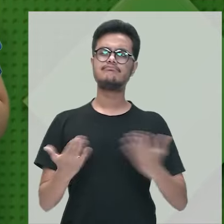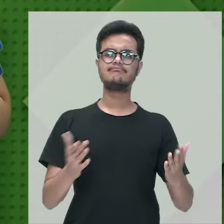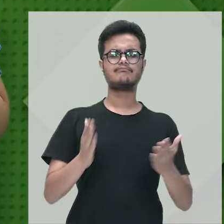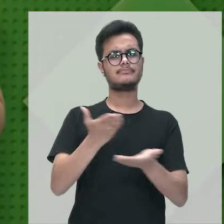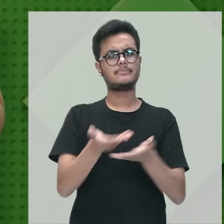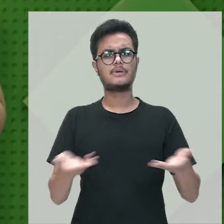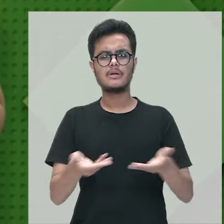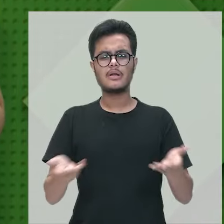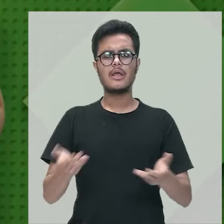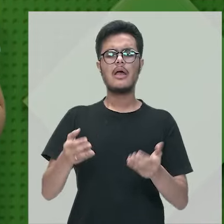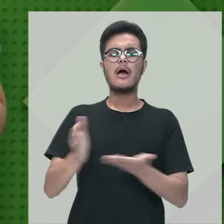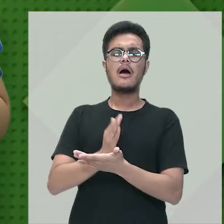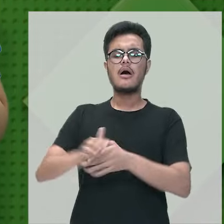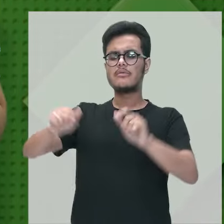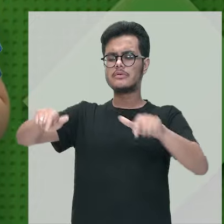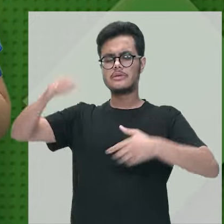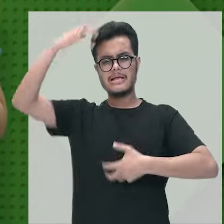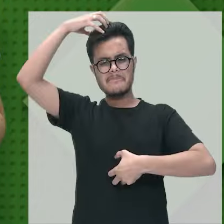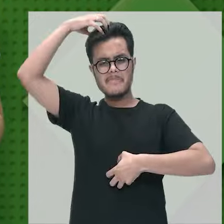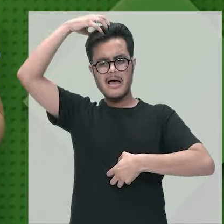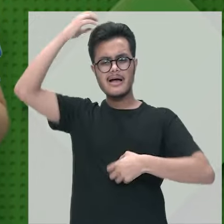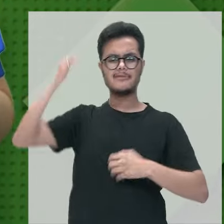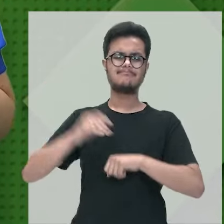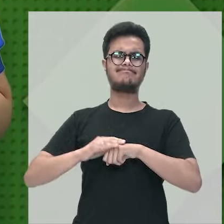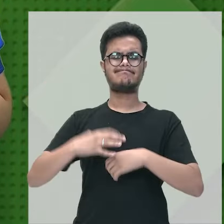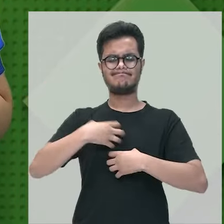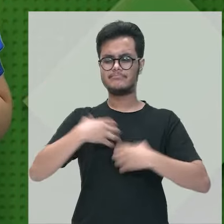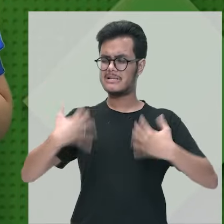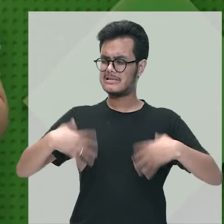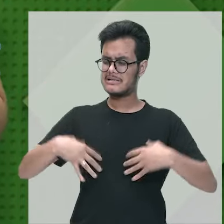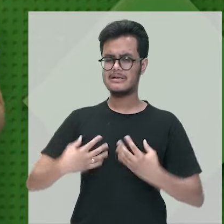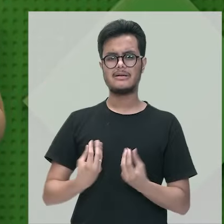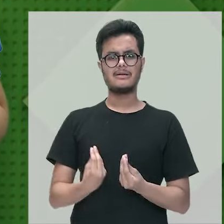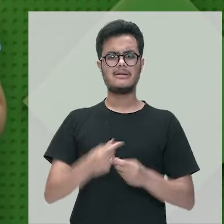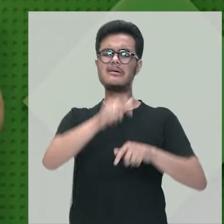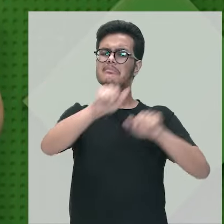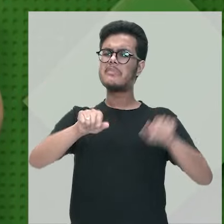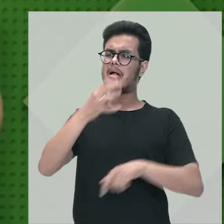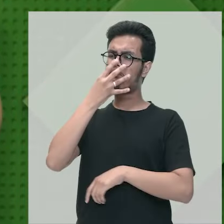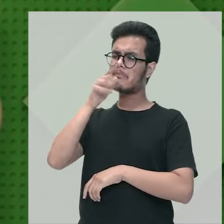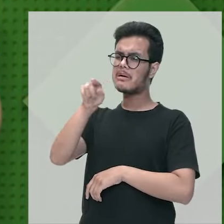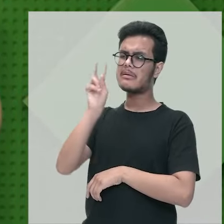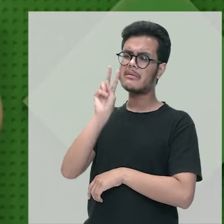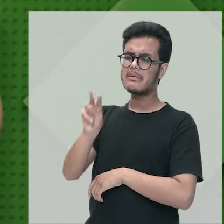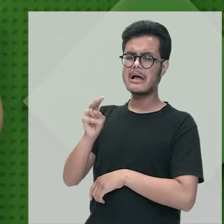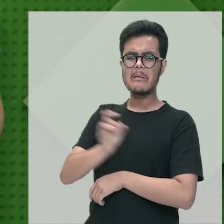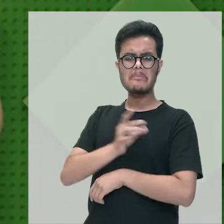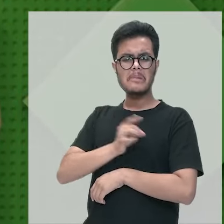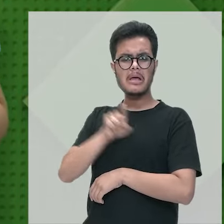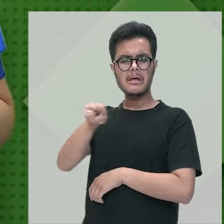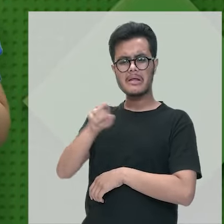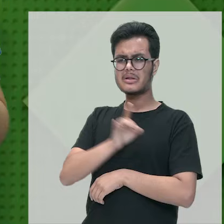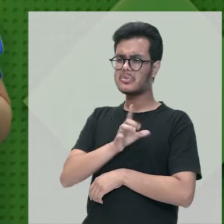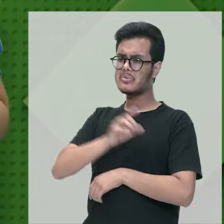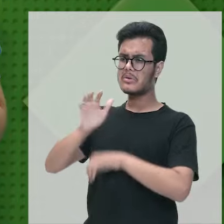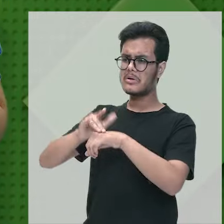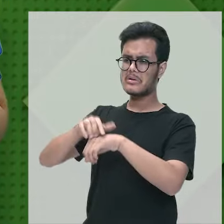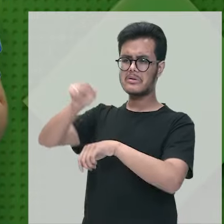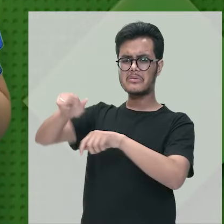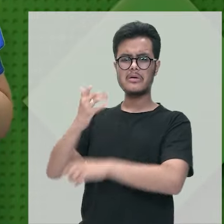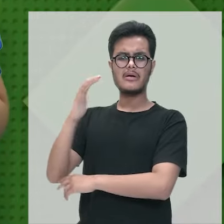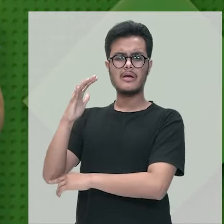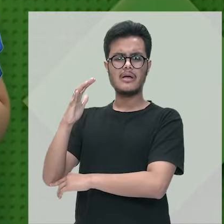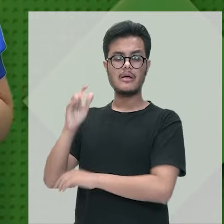onde macacos estavam aparecendo doentes e as pessoas estavam com medo de se aproximar desses macacos na área